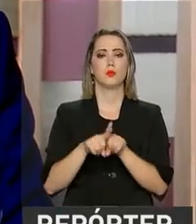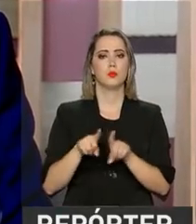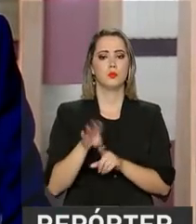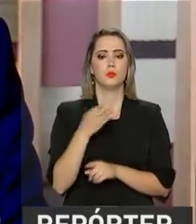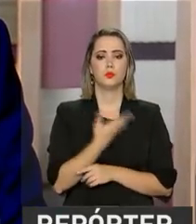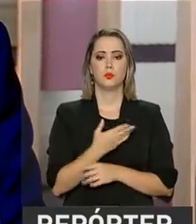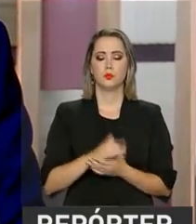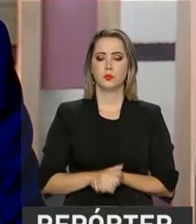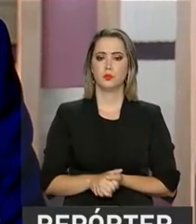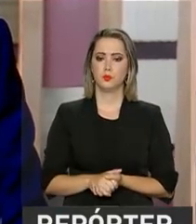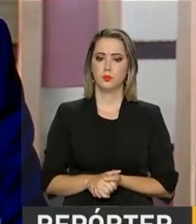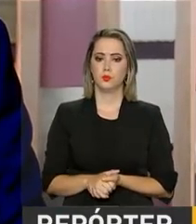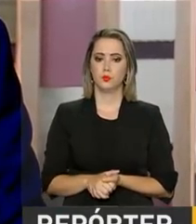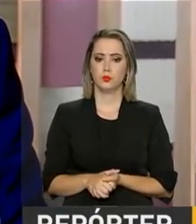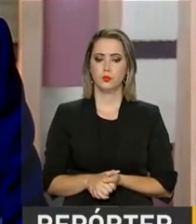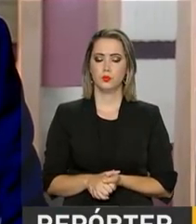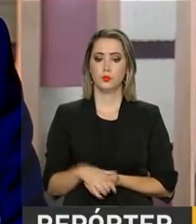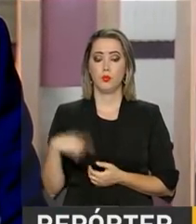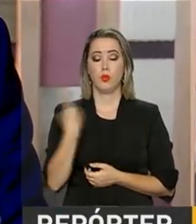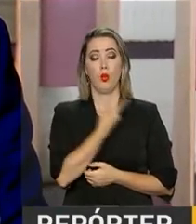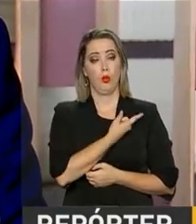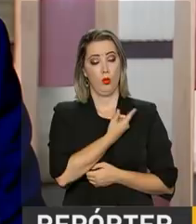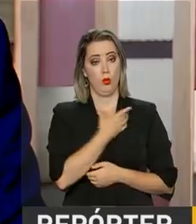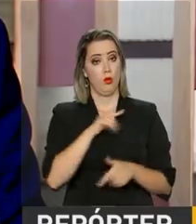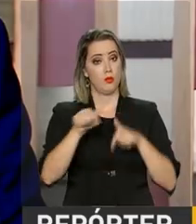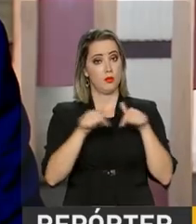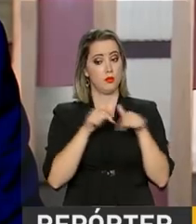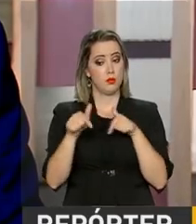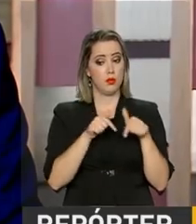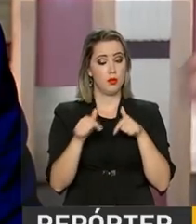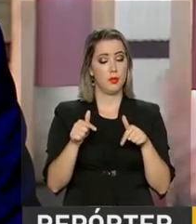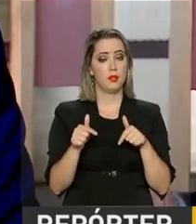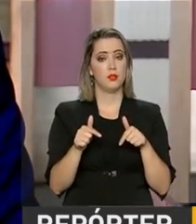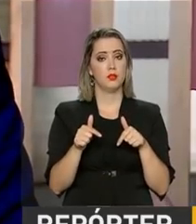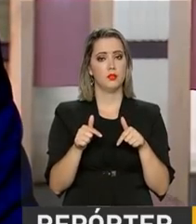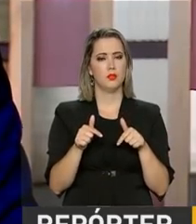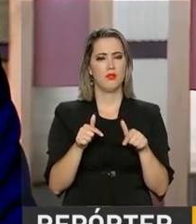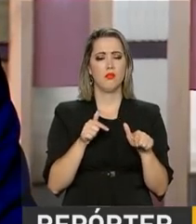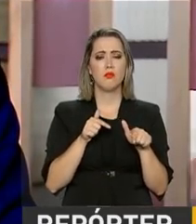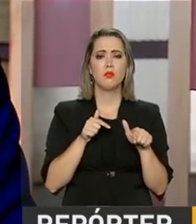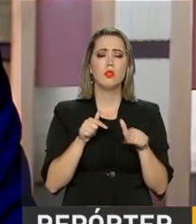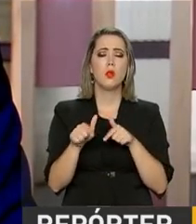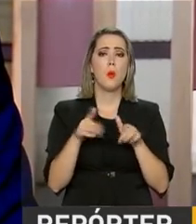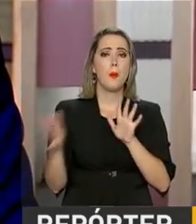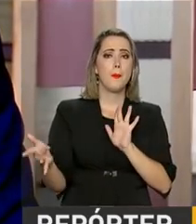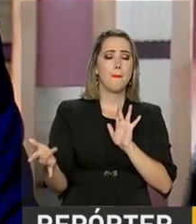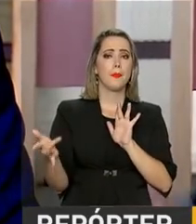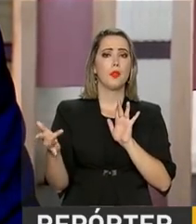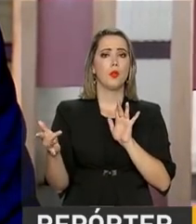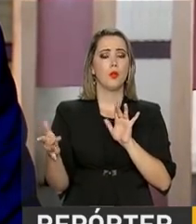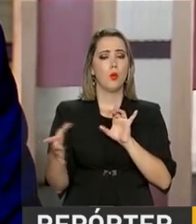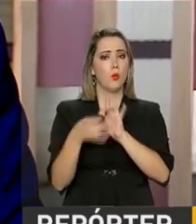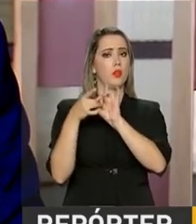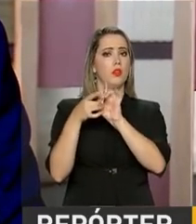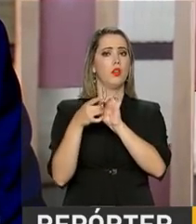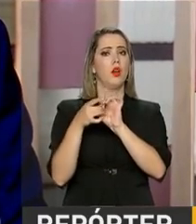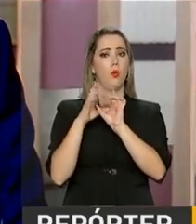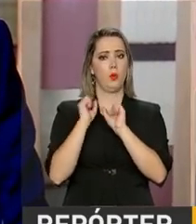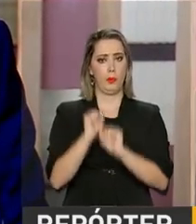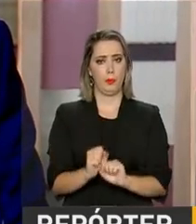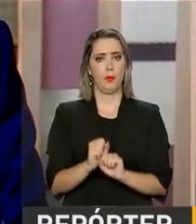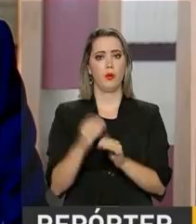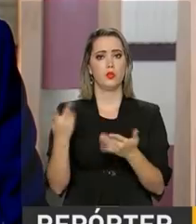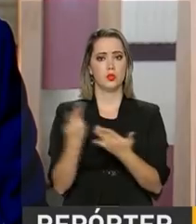senhor ministro, trabalhando no rumo de uma aproximação que poderá se transformar